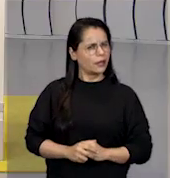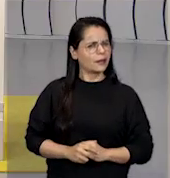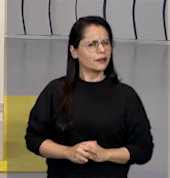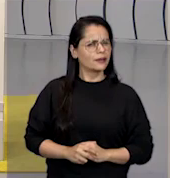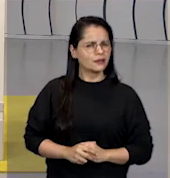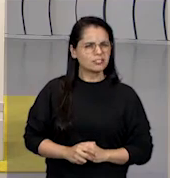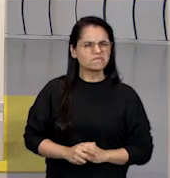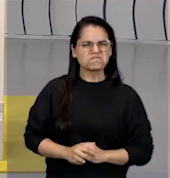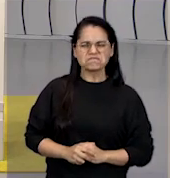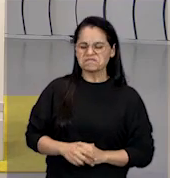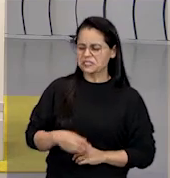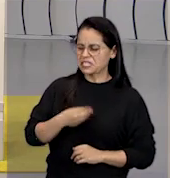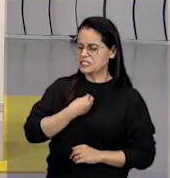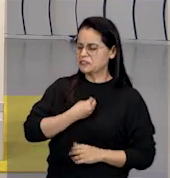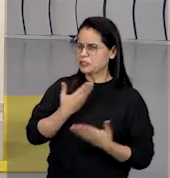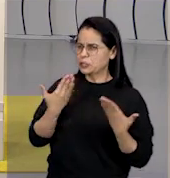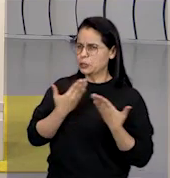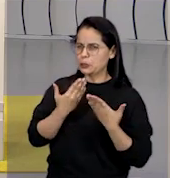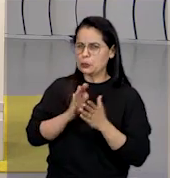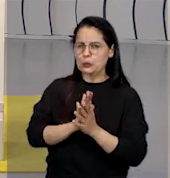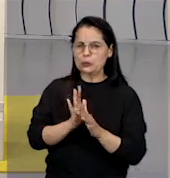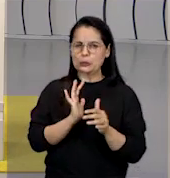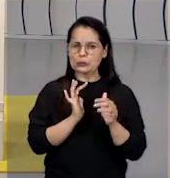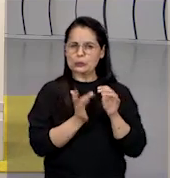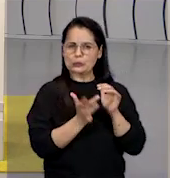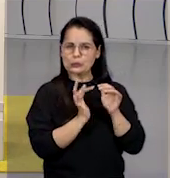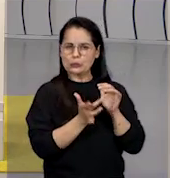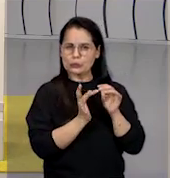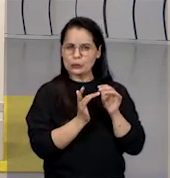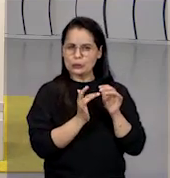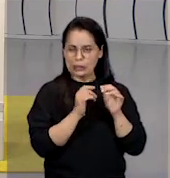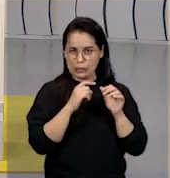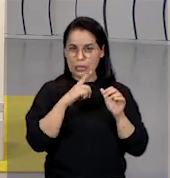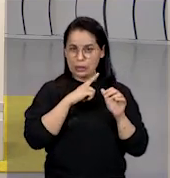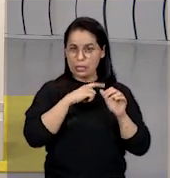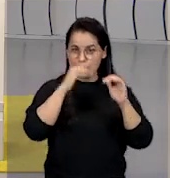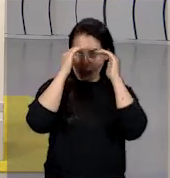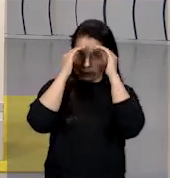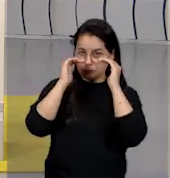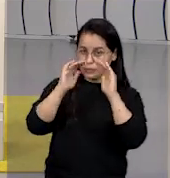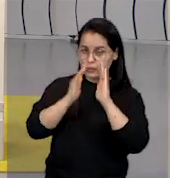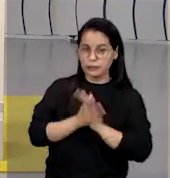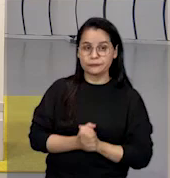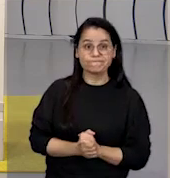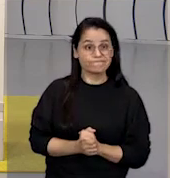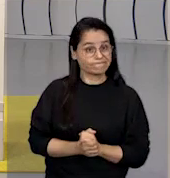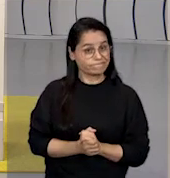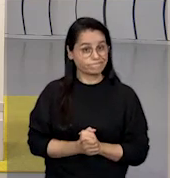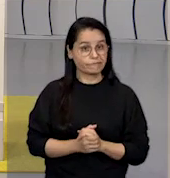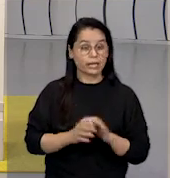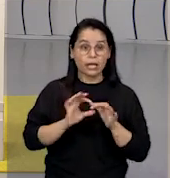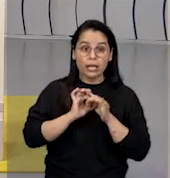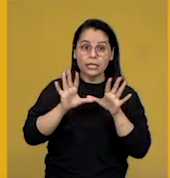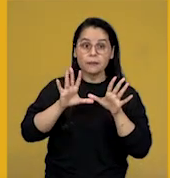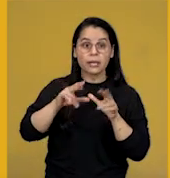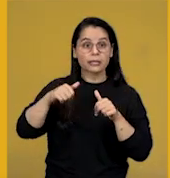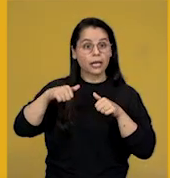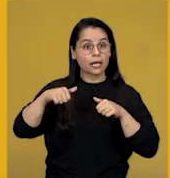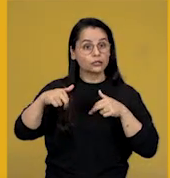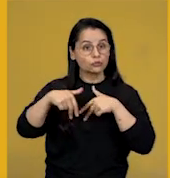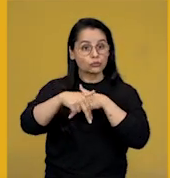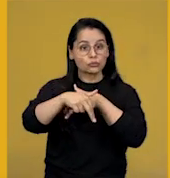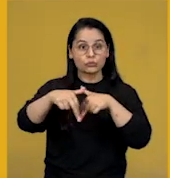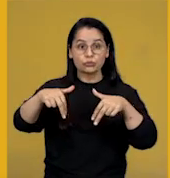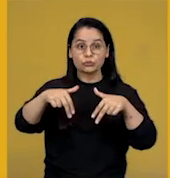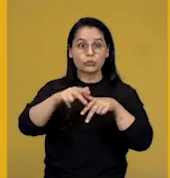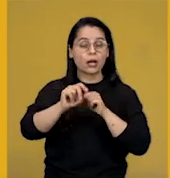vida que a gente tem hoje de internet, isso está sendo respeitado? A liberdade de locomoção, direito de procurar